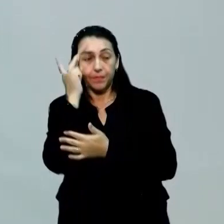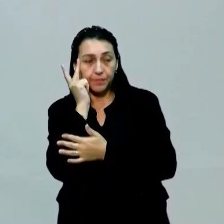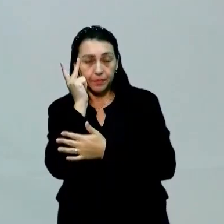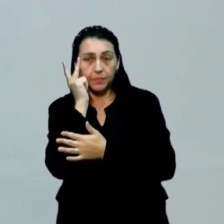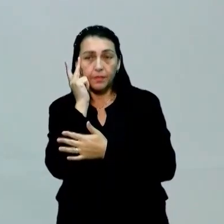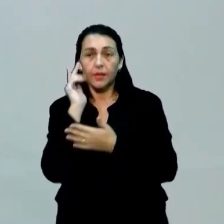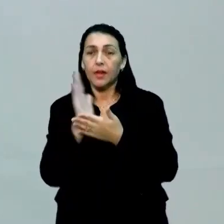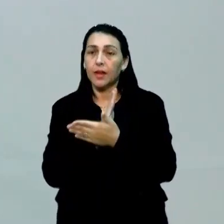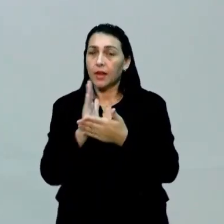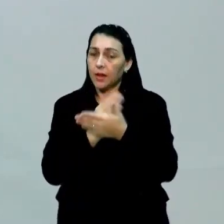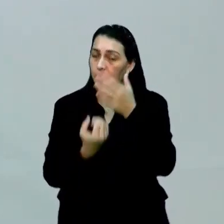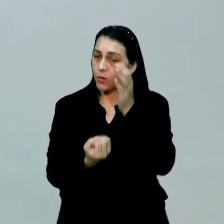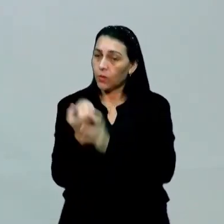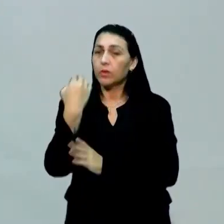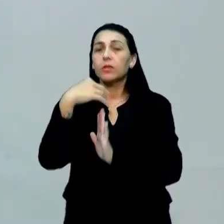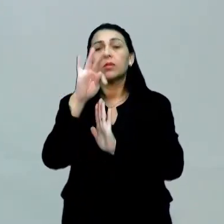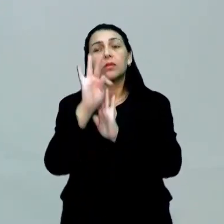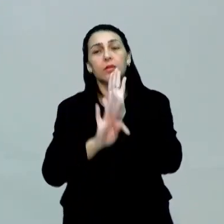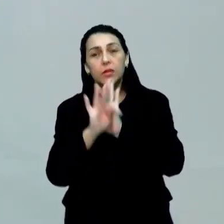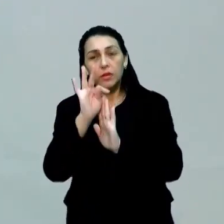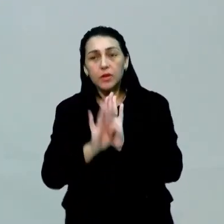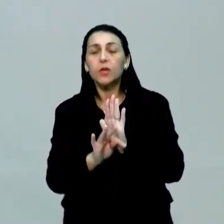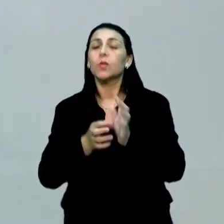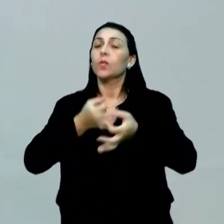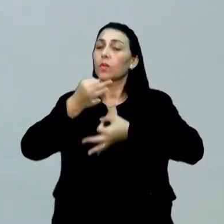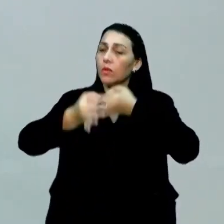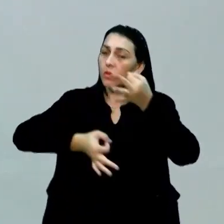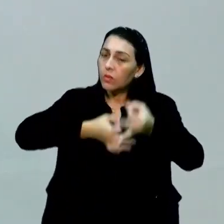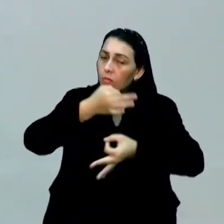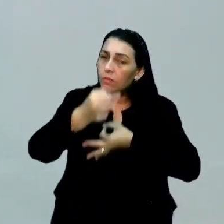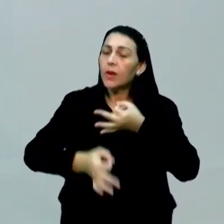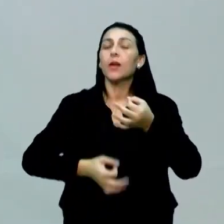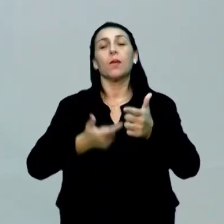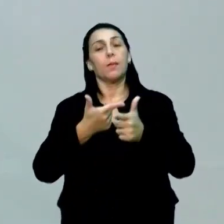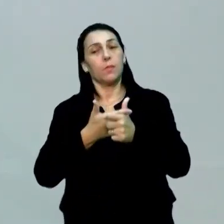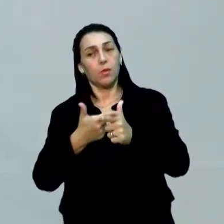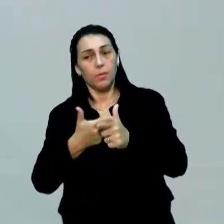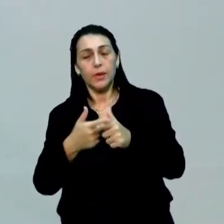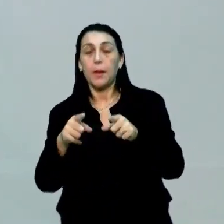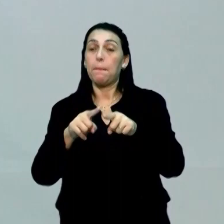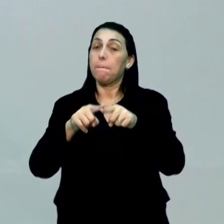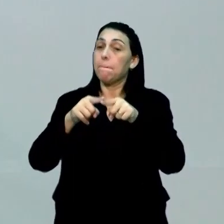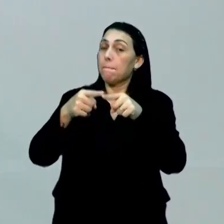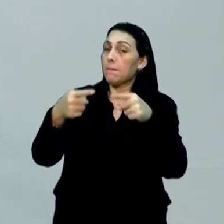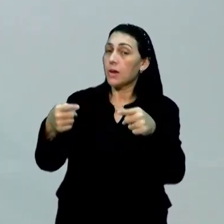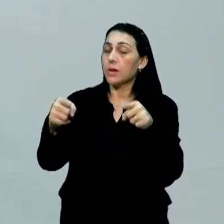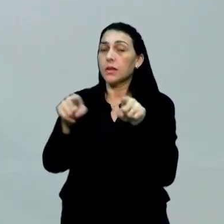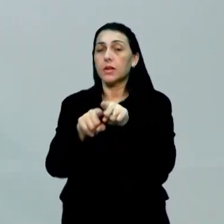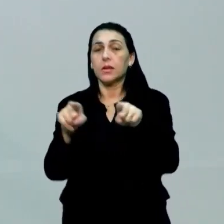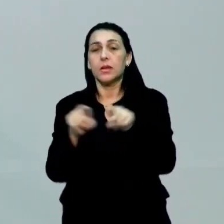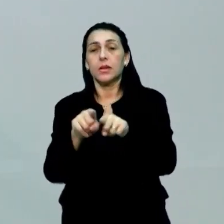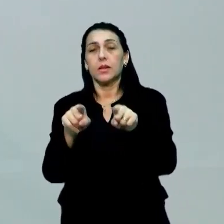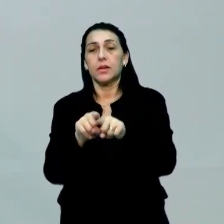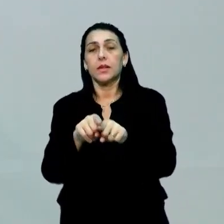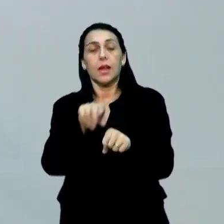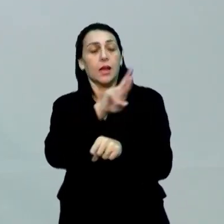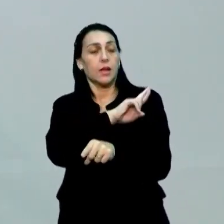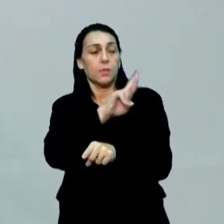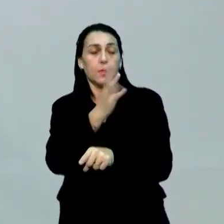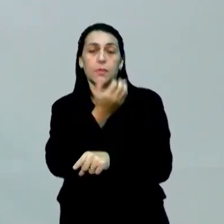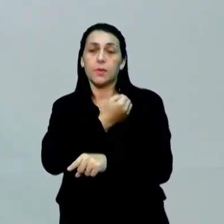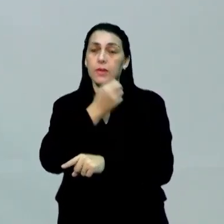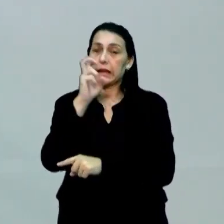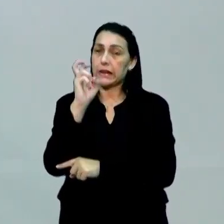até às vezes produzem um texto com argumentos, com a problemática. Porém, quando elas chegam na competência número